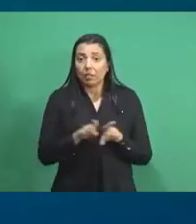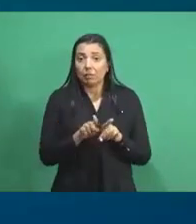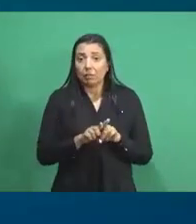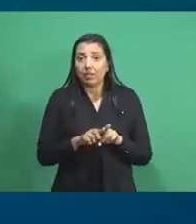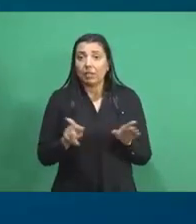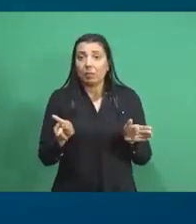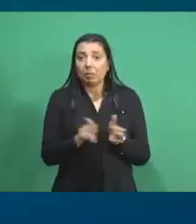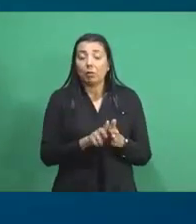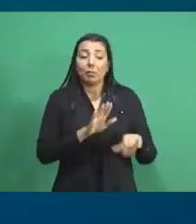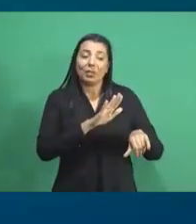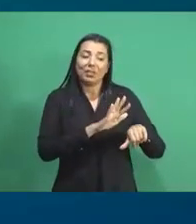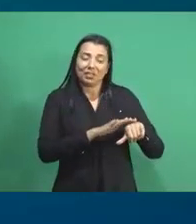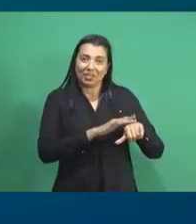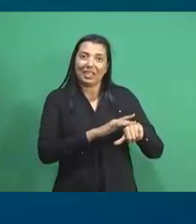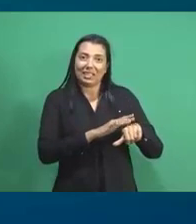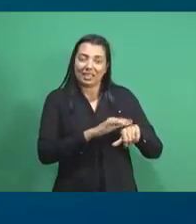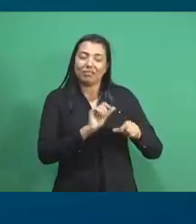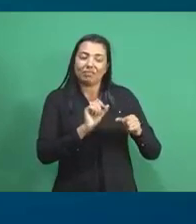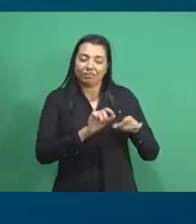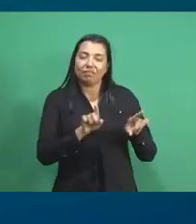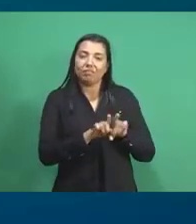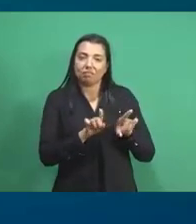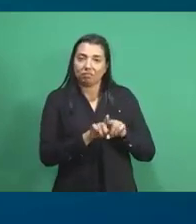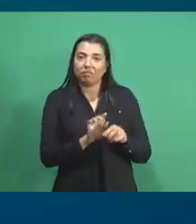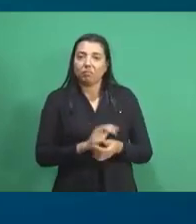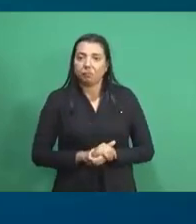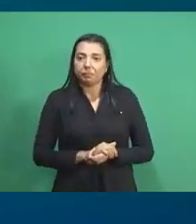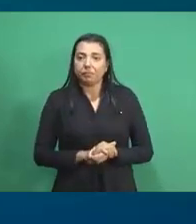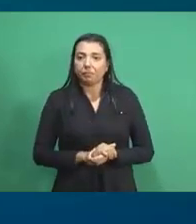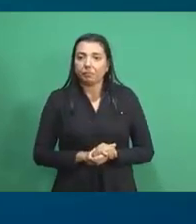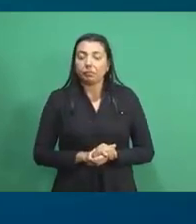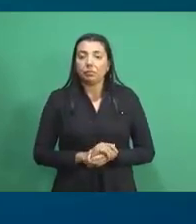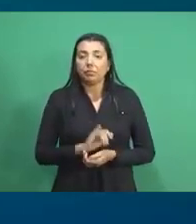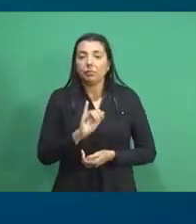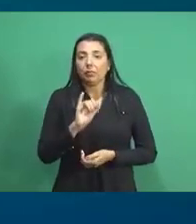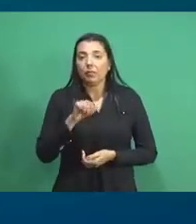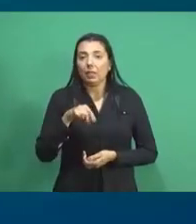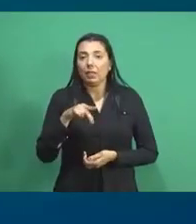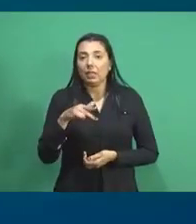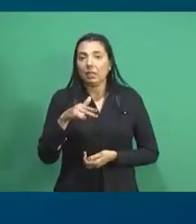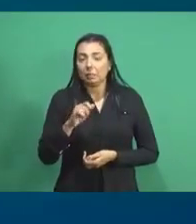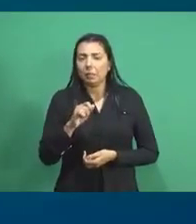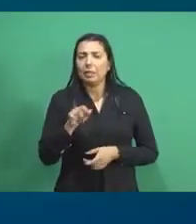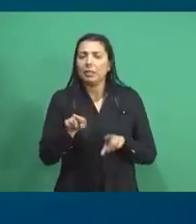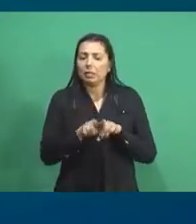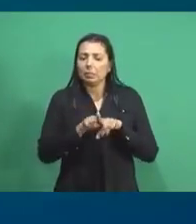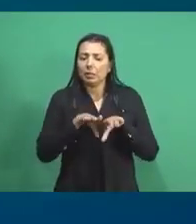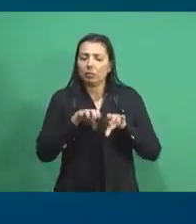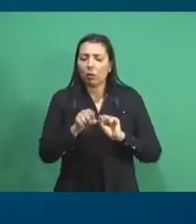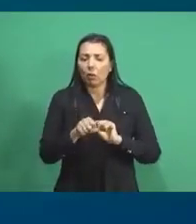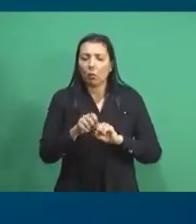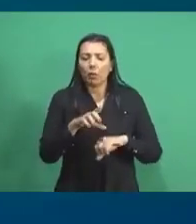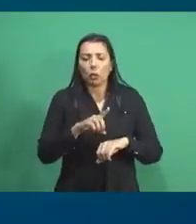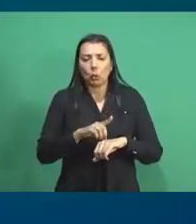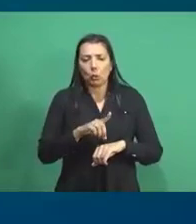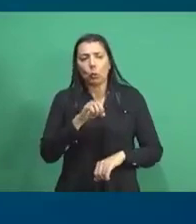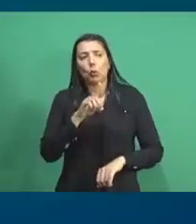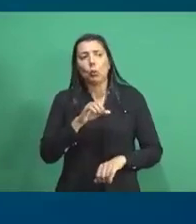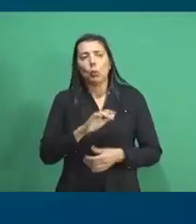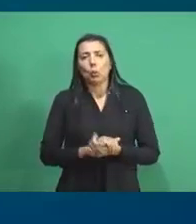que a própria doença produz. E o IMPA também forma doutores, doutores,